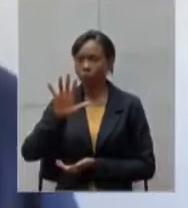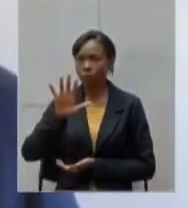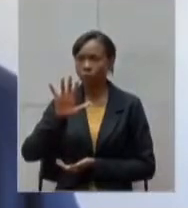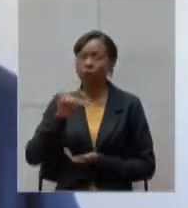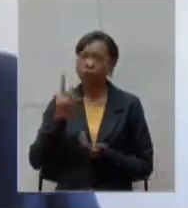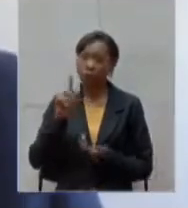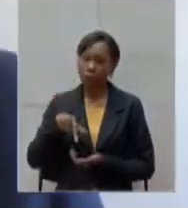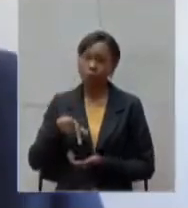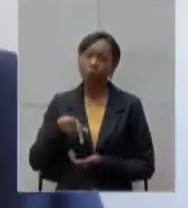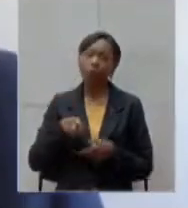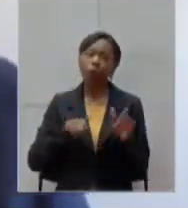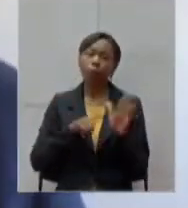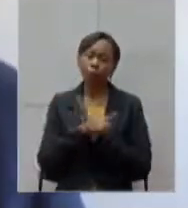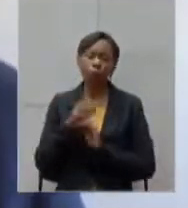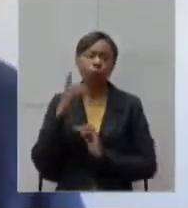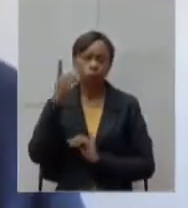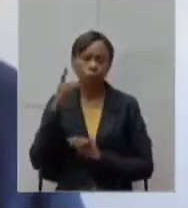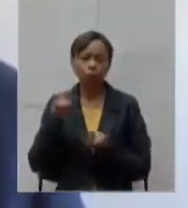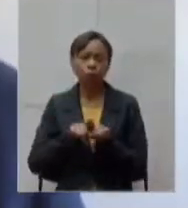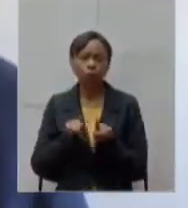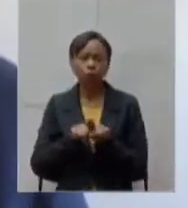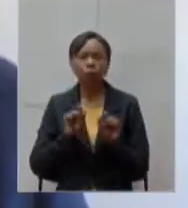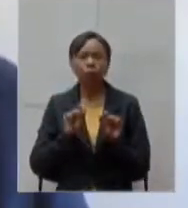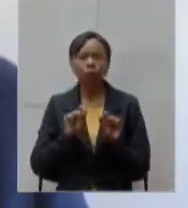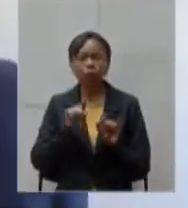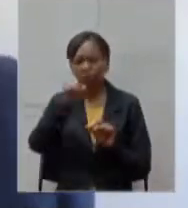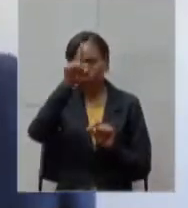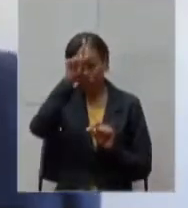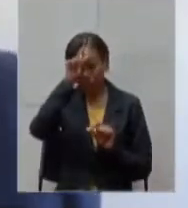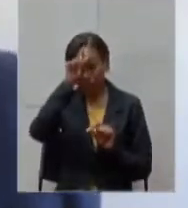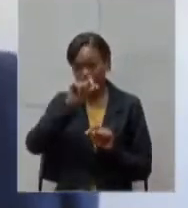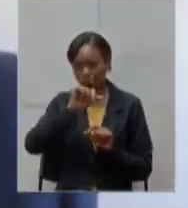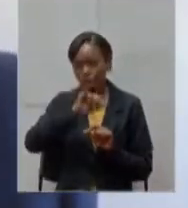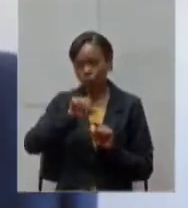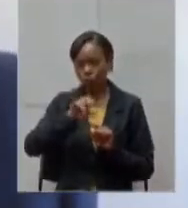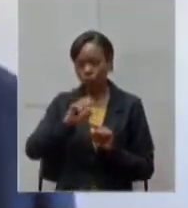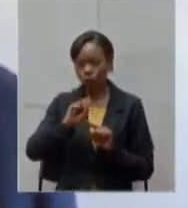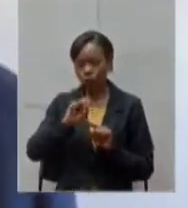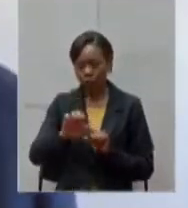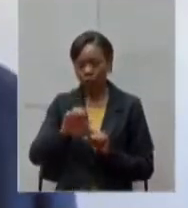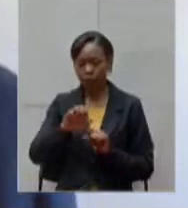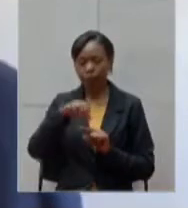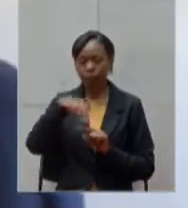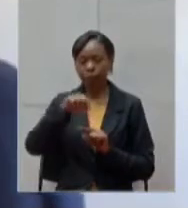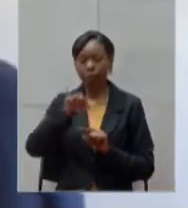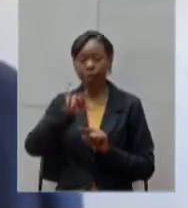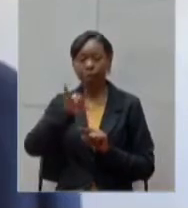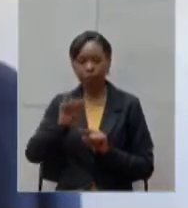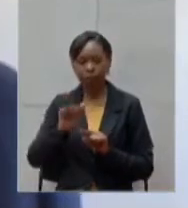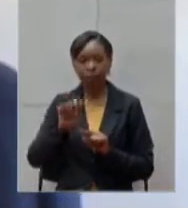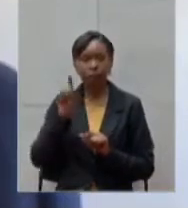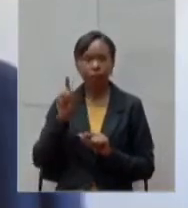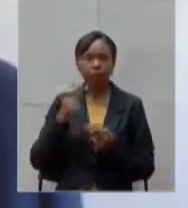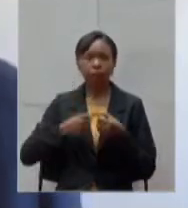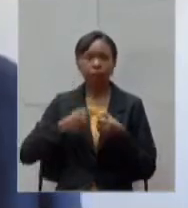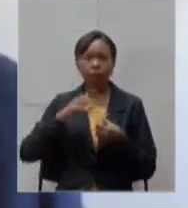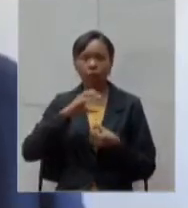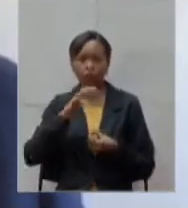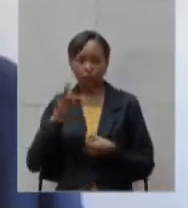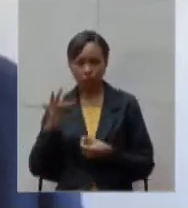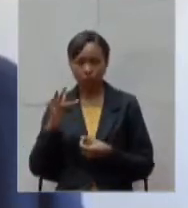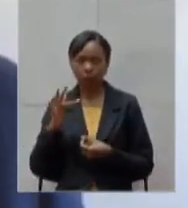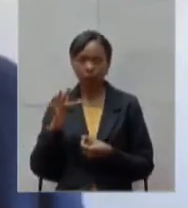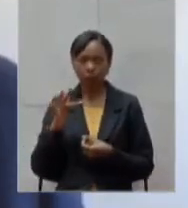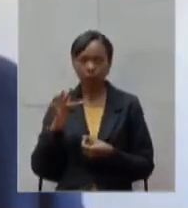diz assim o hospital José Maria Moraes em Coronel Fabriciano é administrado pelo município e com recursos